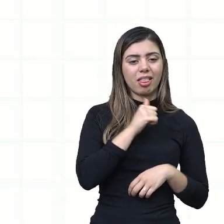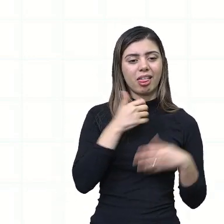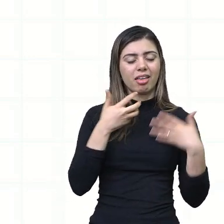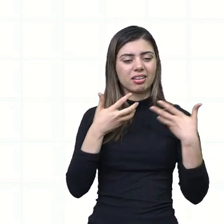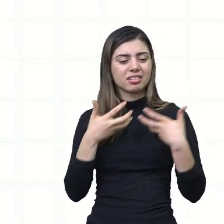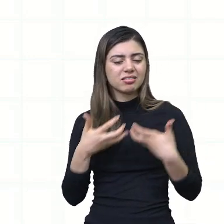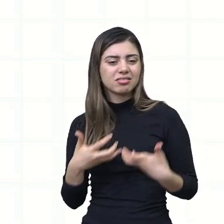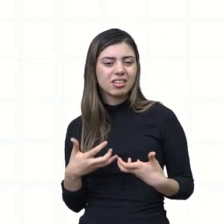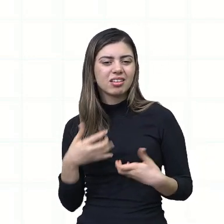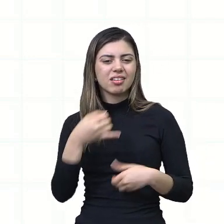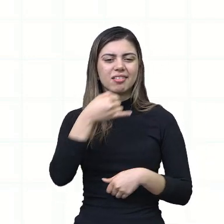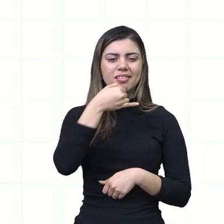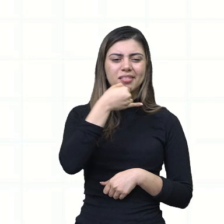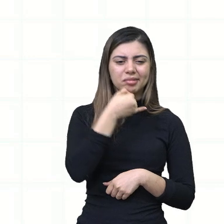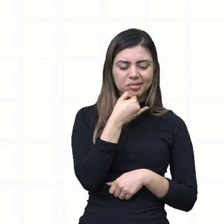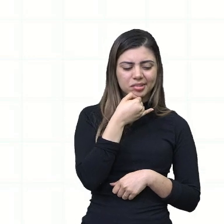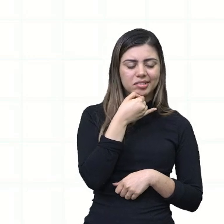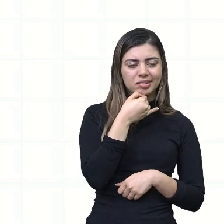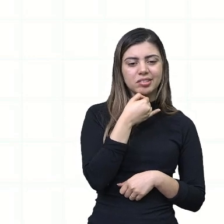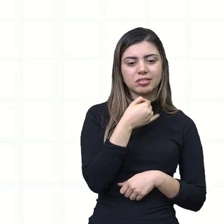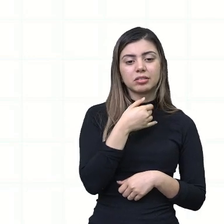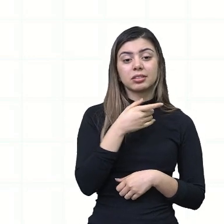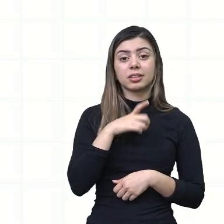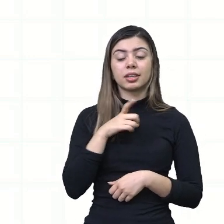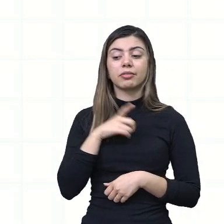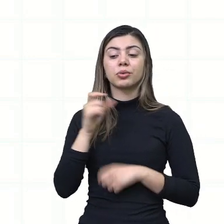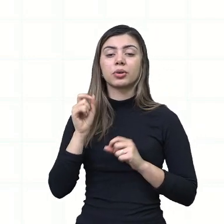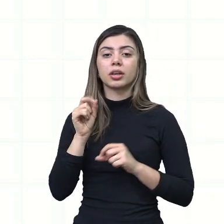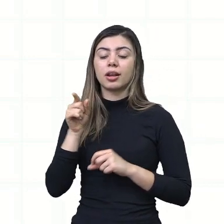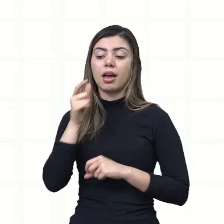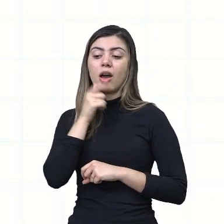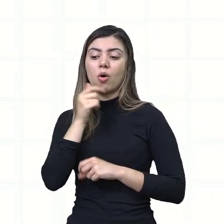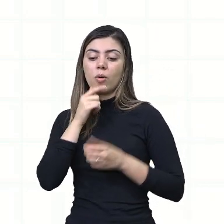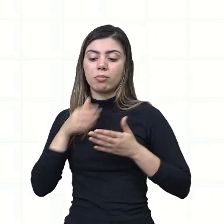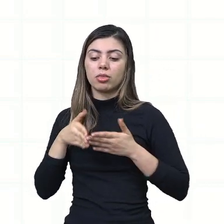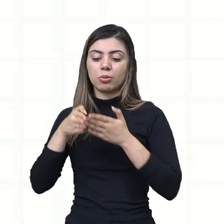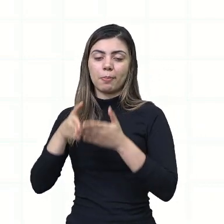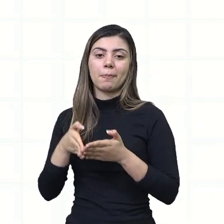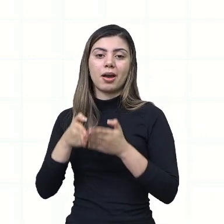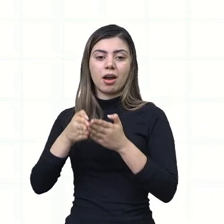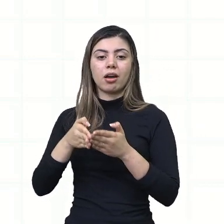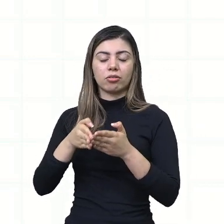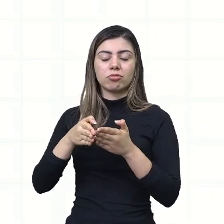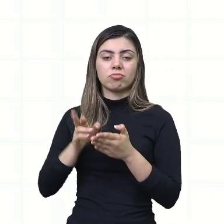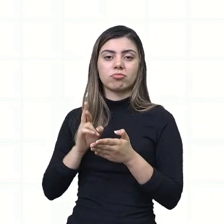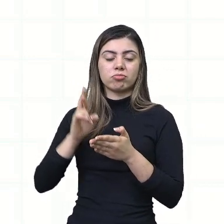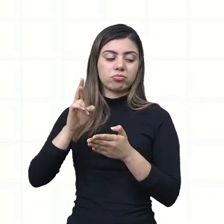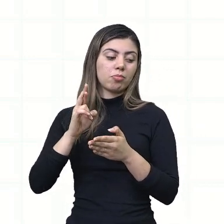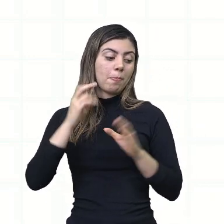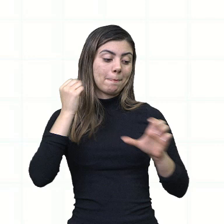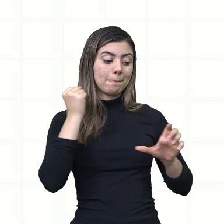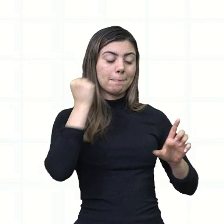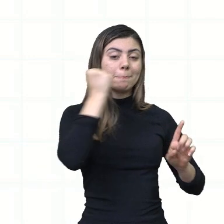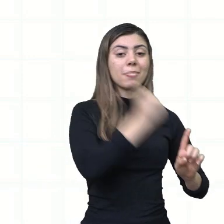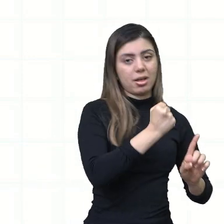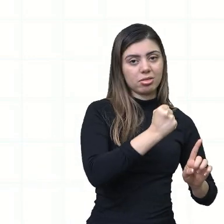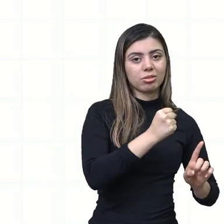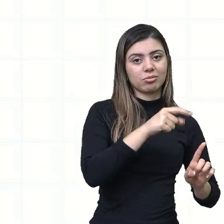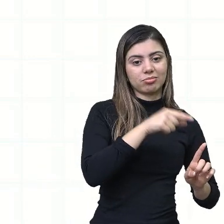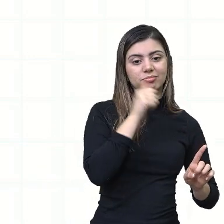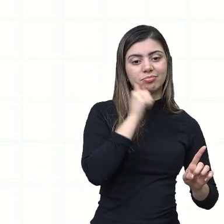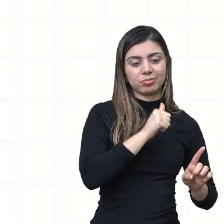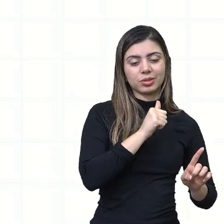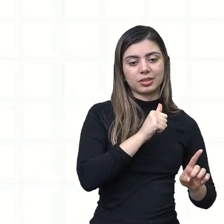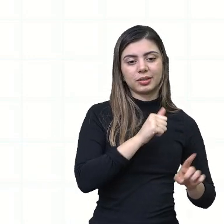Que um marinheiro esfaqueara. Então, essa mulher também, ela foi assassinada por um marinheiro e